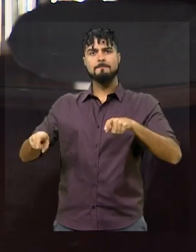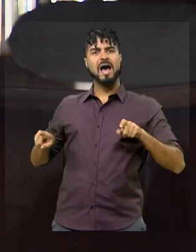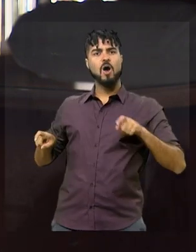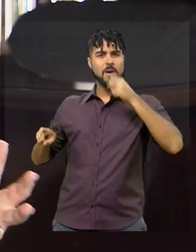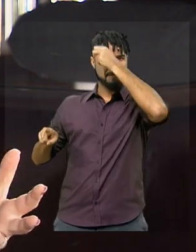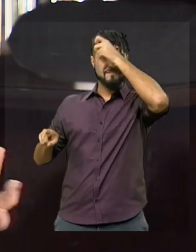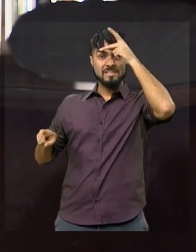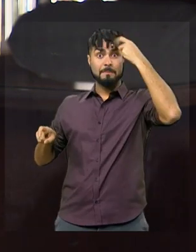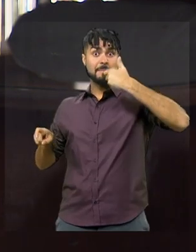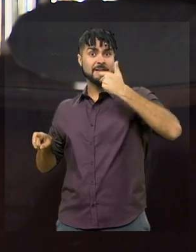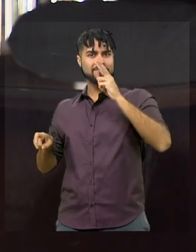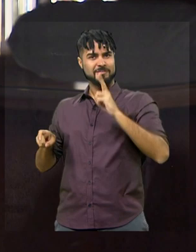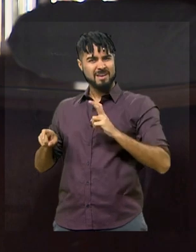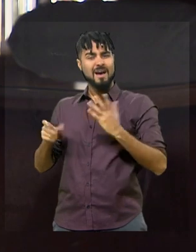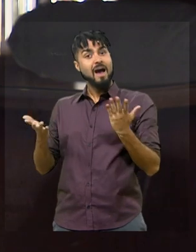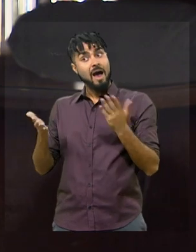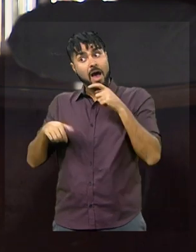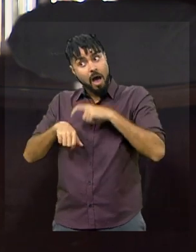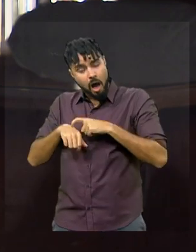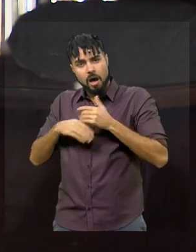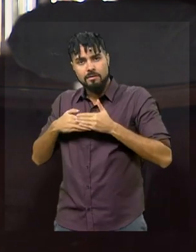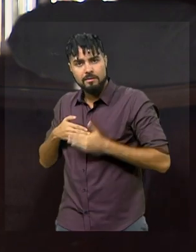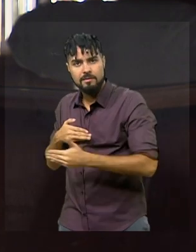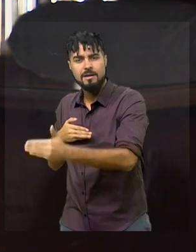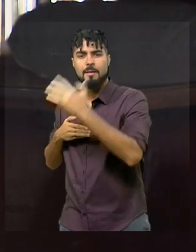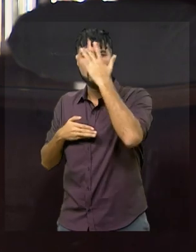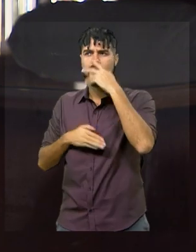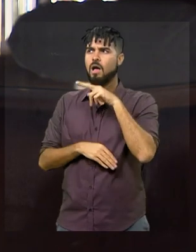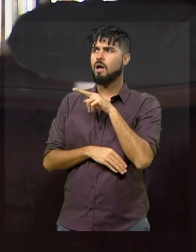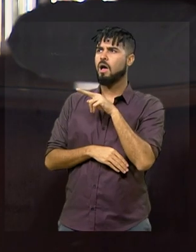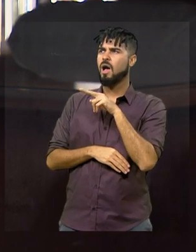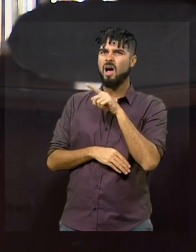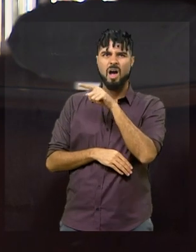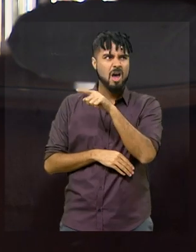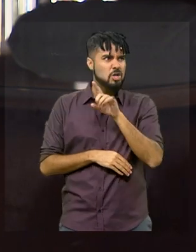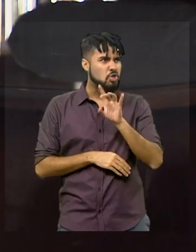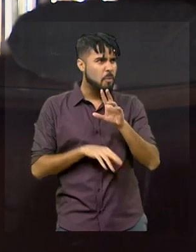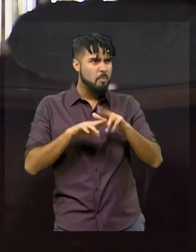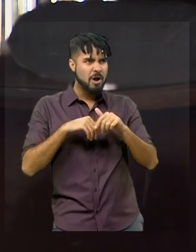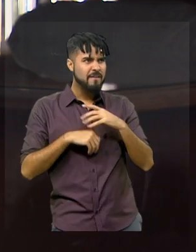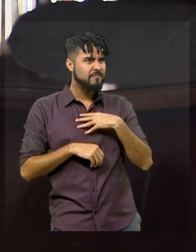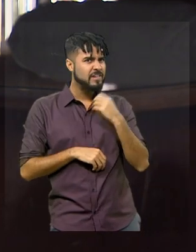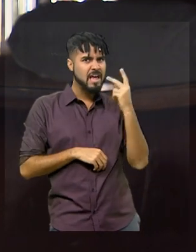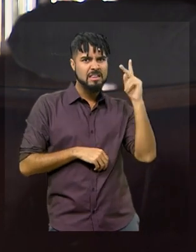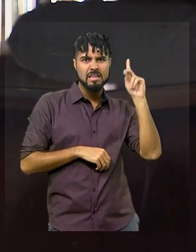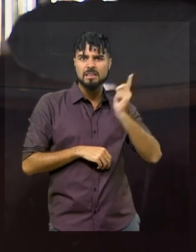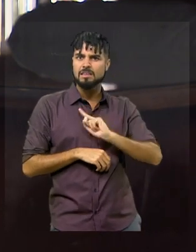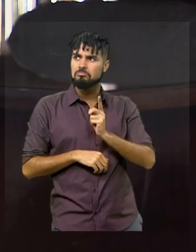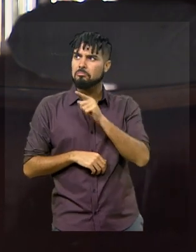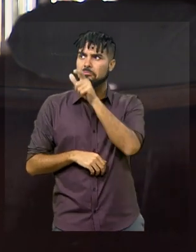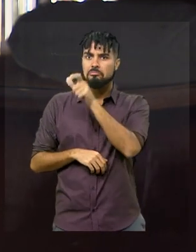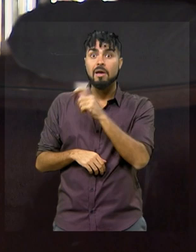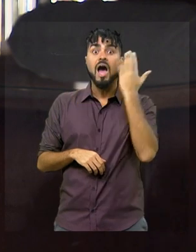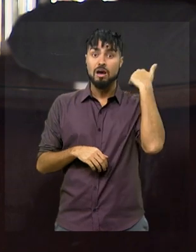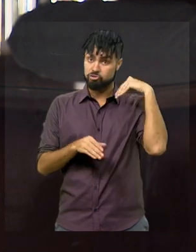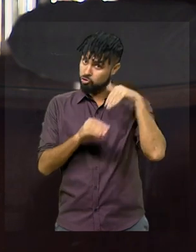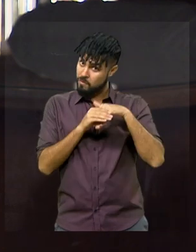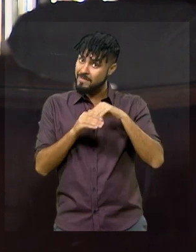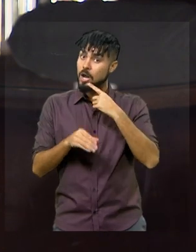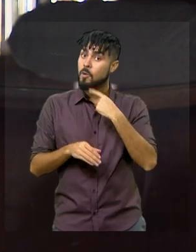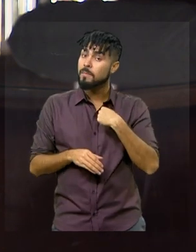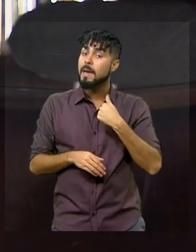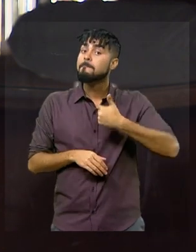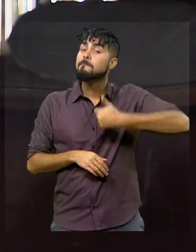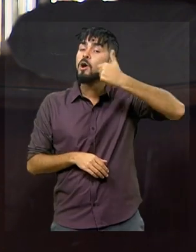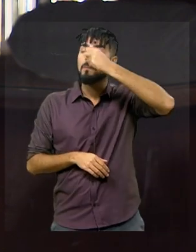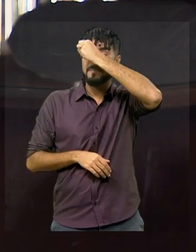aí, claro que, a partir dali, as pessoas começaram a ver, olha, não é isso pelo fato de ser filha. Eu fui considerada, na época, a melhor prefeita